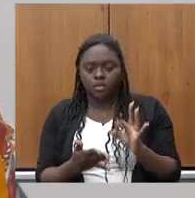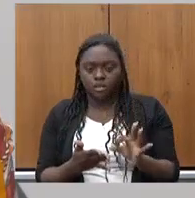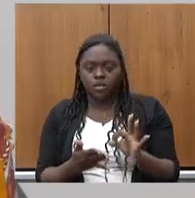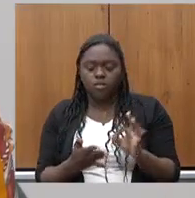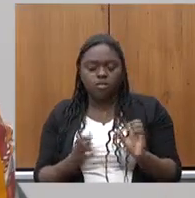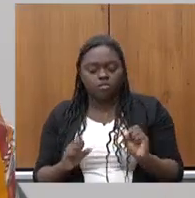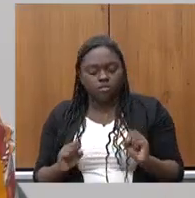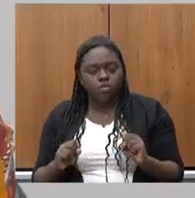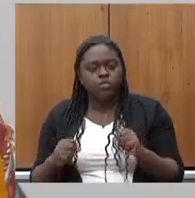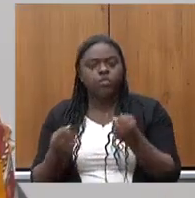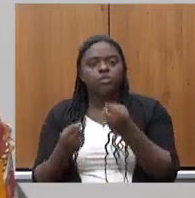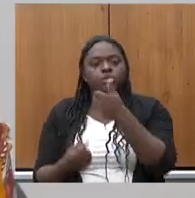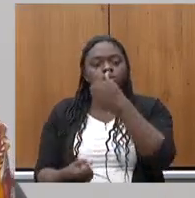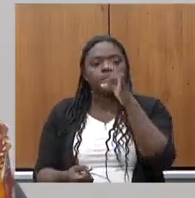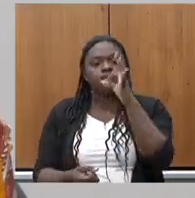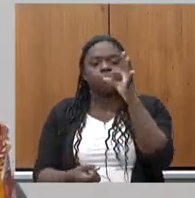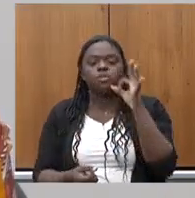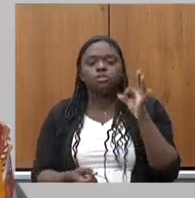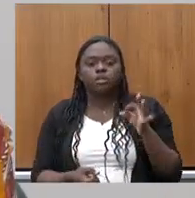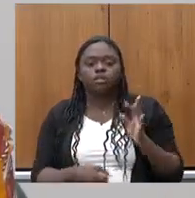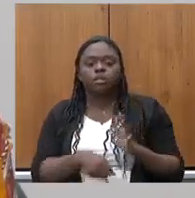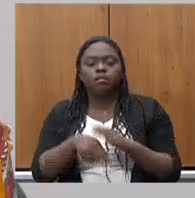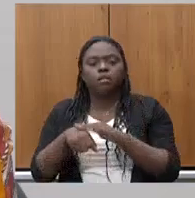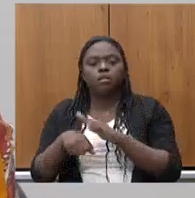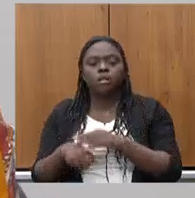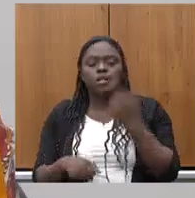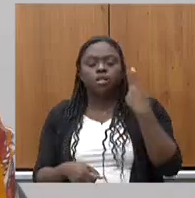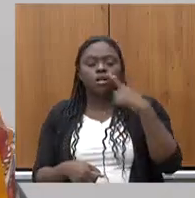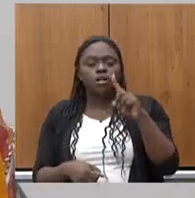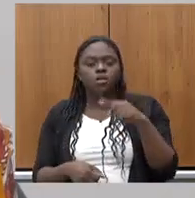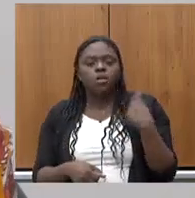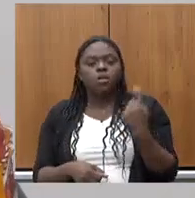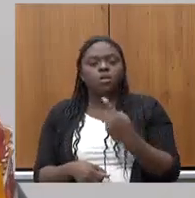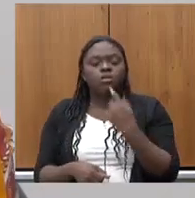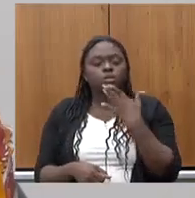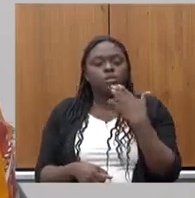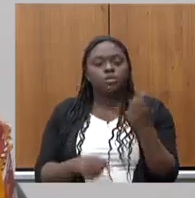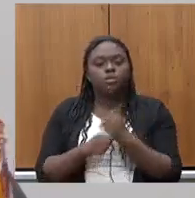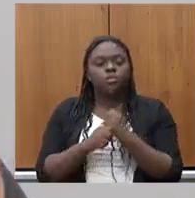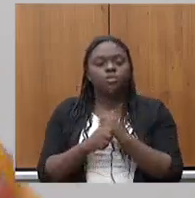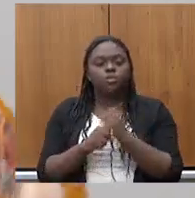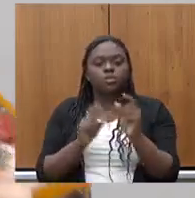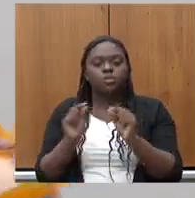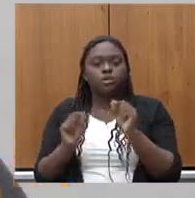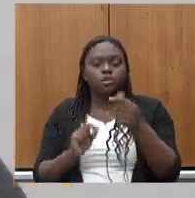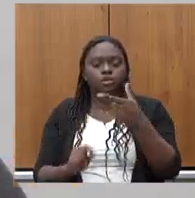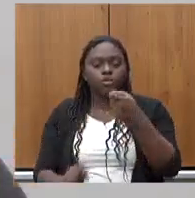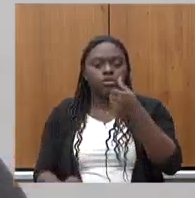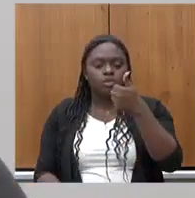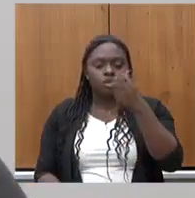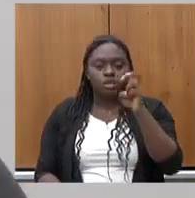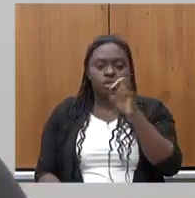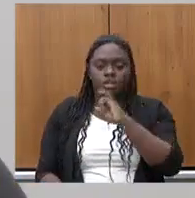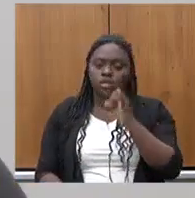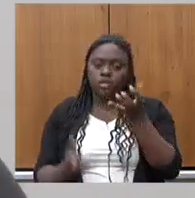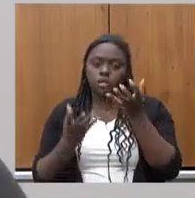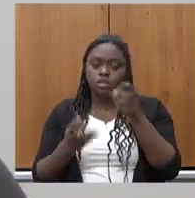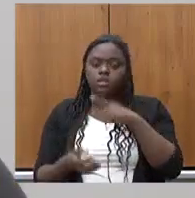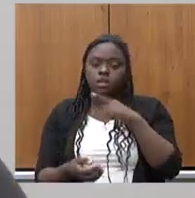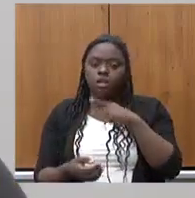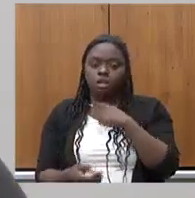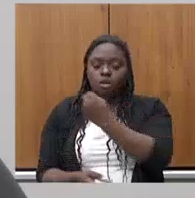empenhado ao 100% executado da última série histórica nosso melhor ano foi 2015 se eu quiser eu tenho os números aqui